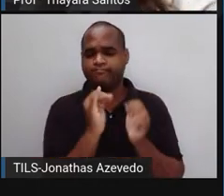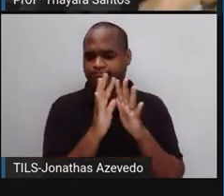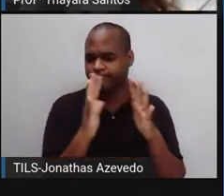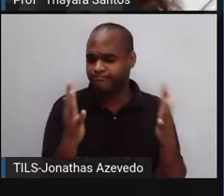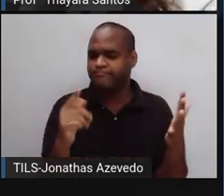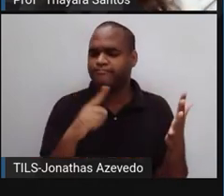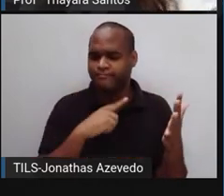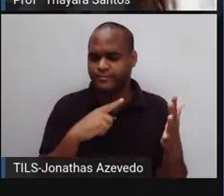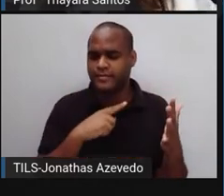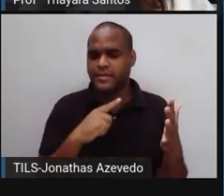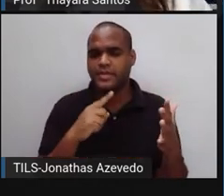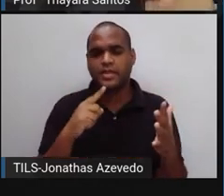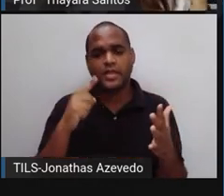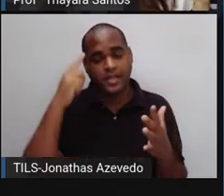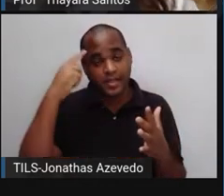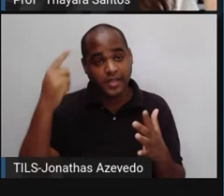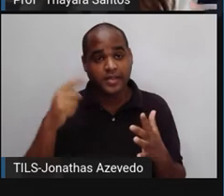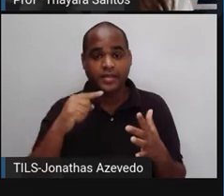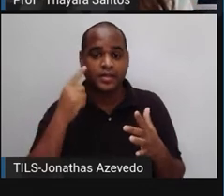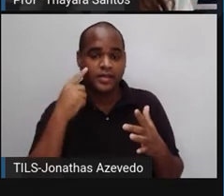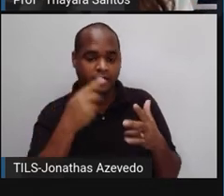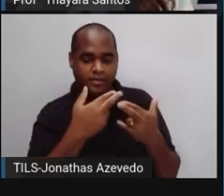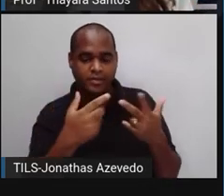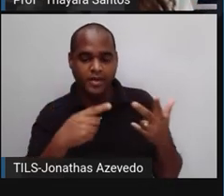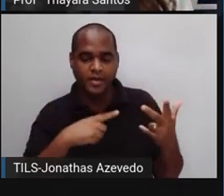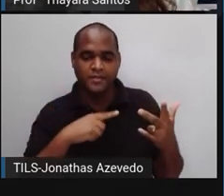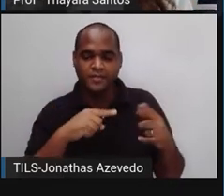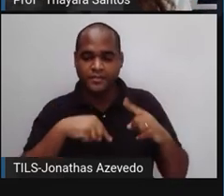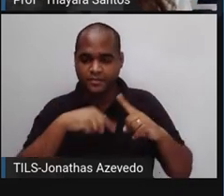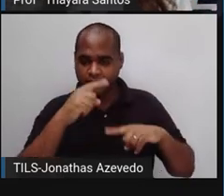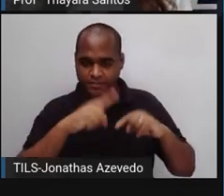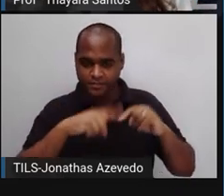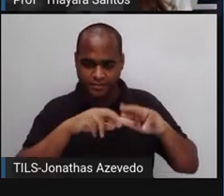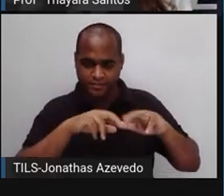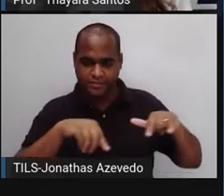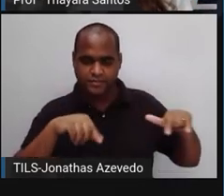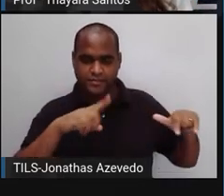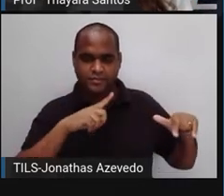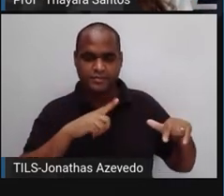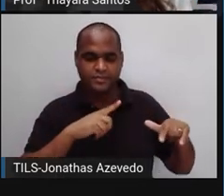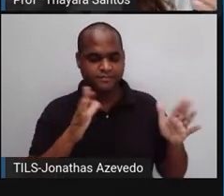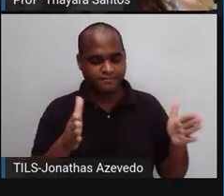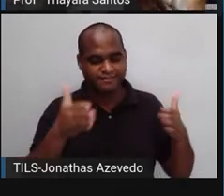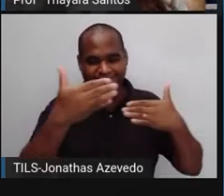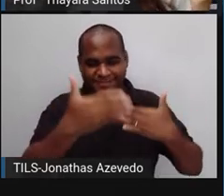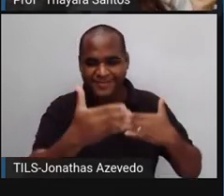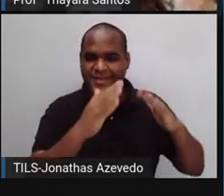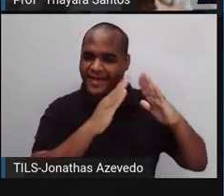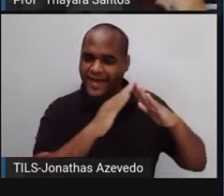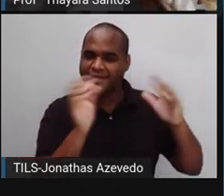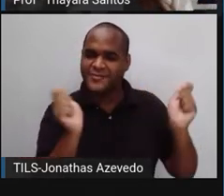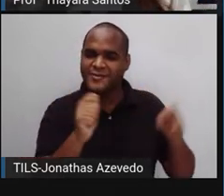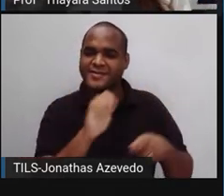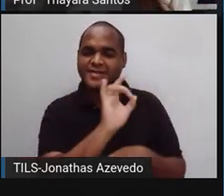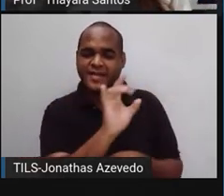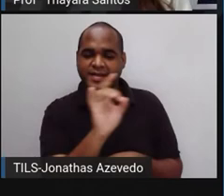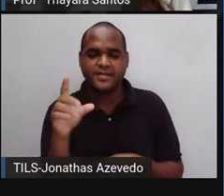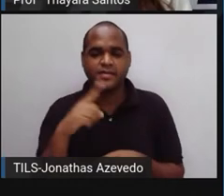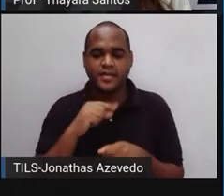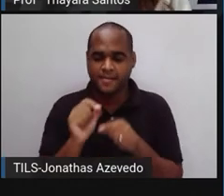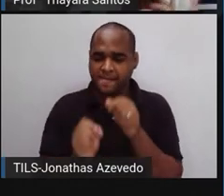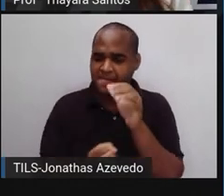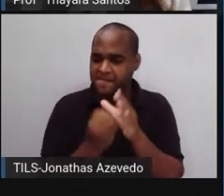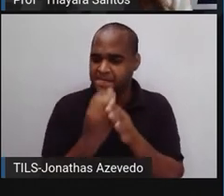pega esses restos de alimentos e utiliza dessa forma, fazendo a composteira na nossa casa para poder produzir esse adubo